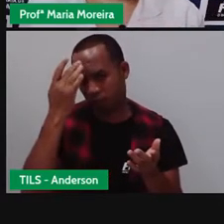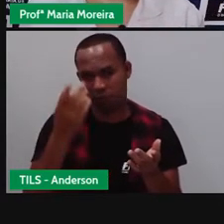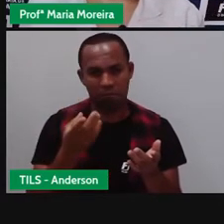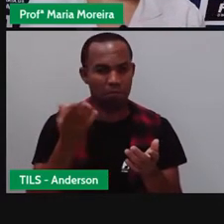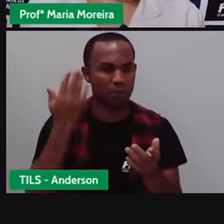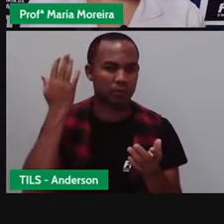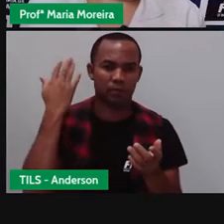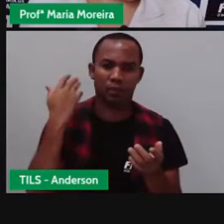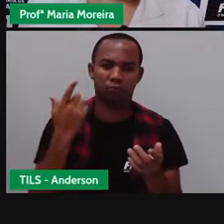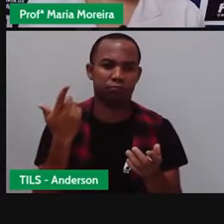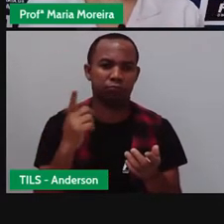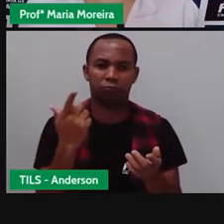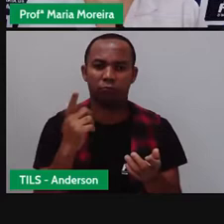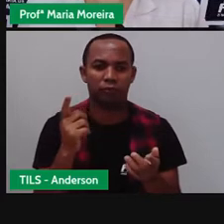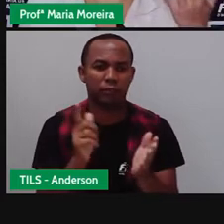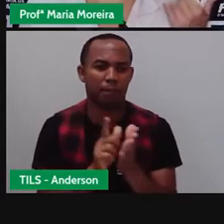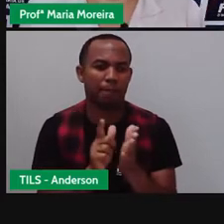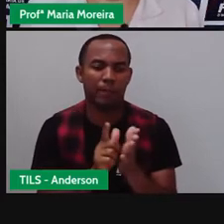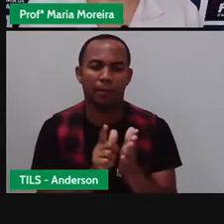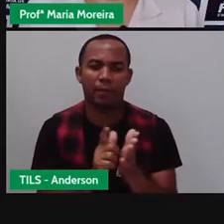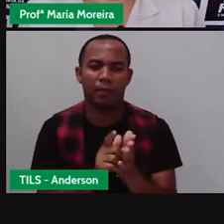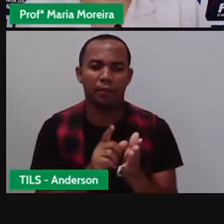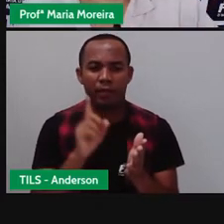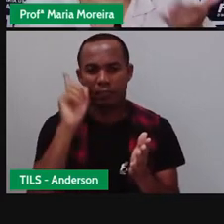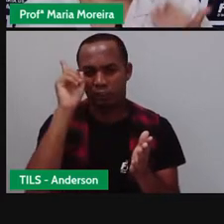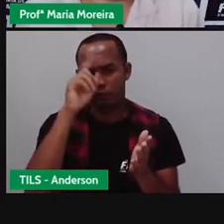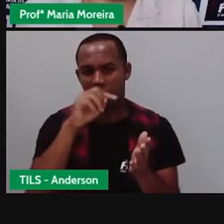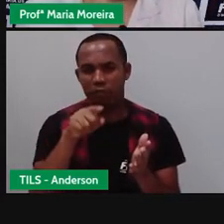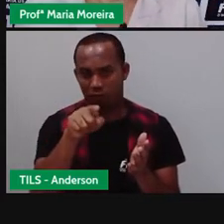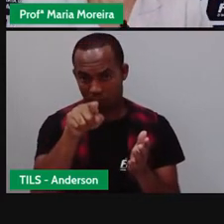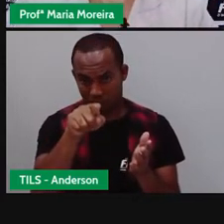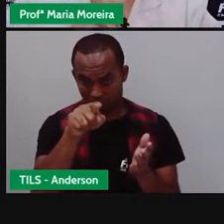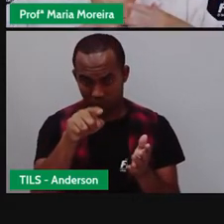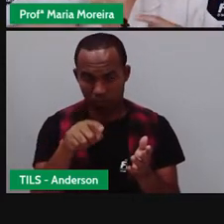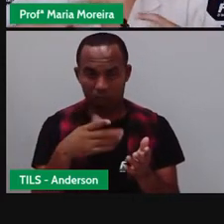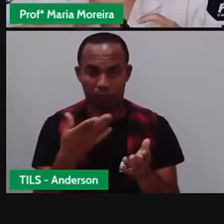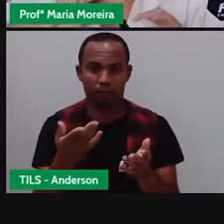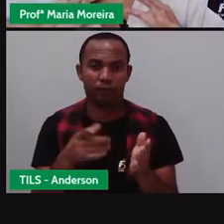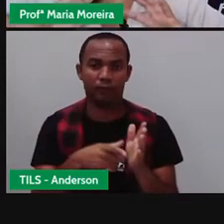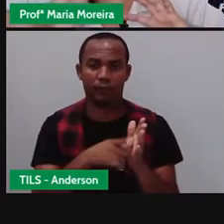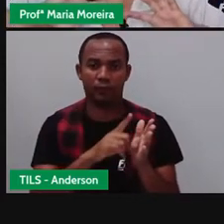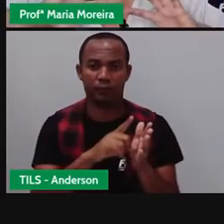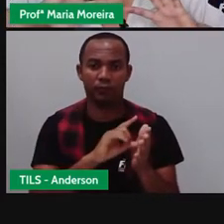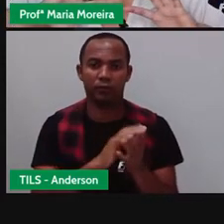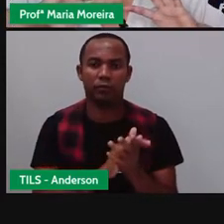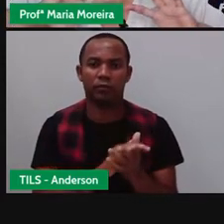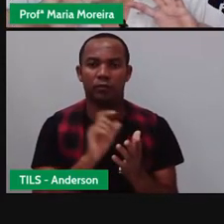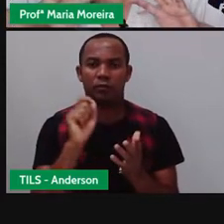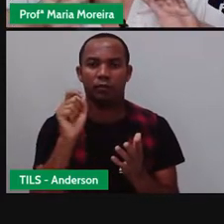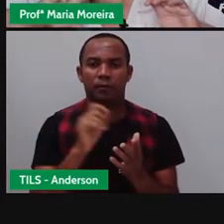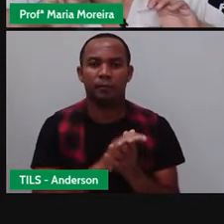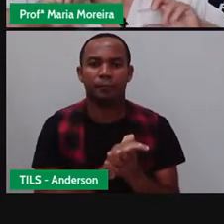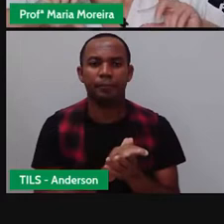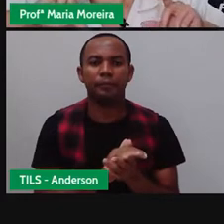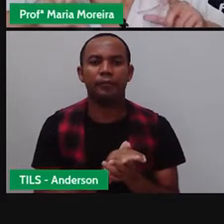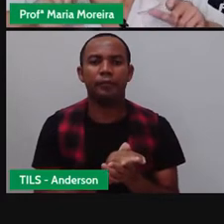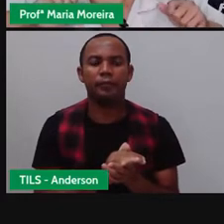tinha a questão do papel. Tinha, assim, o papiro. E antes do papiro, que é uma espécie... O papiro, ele é